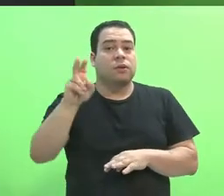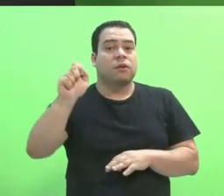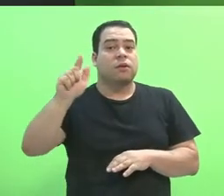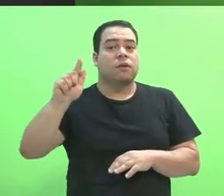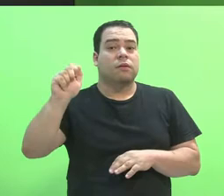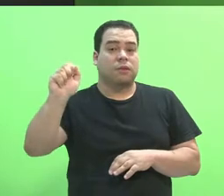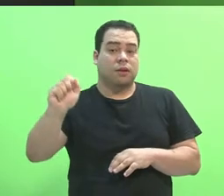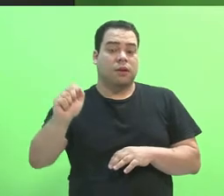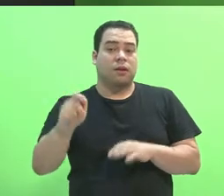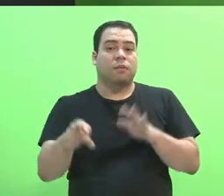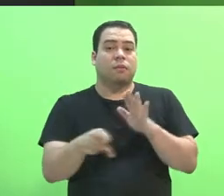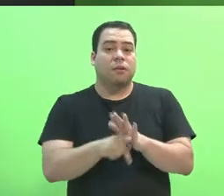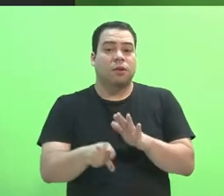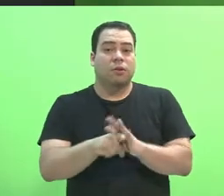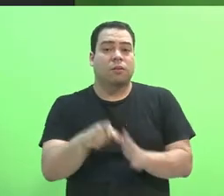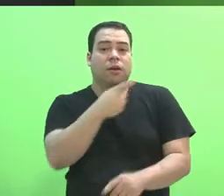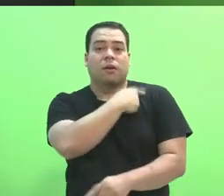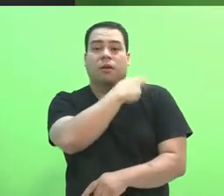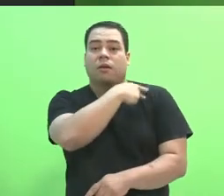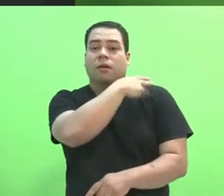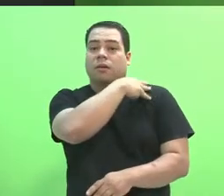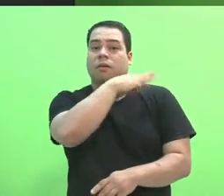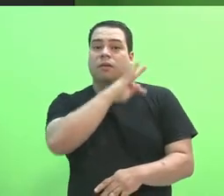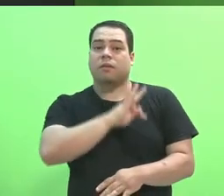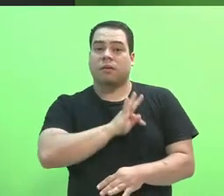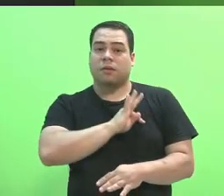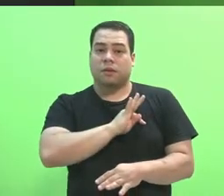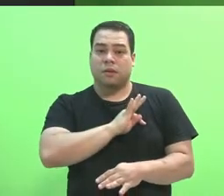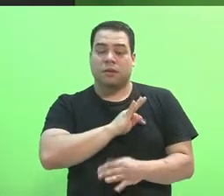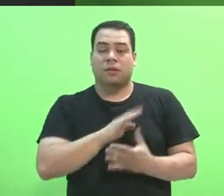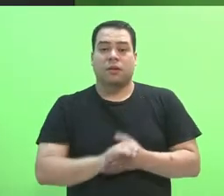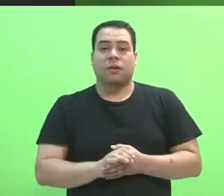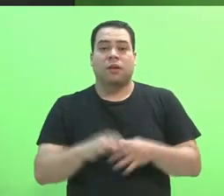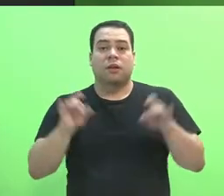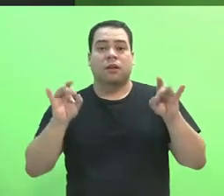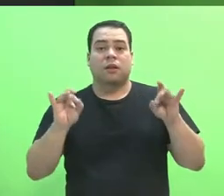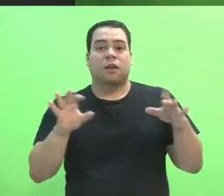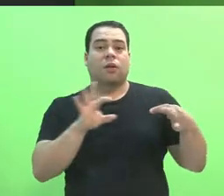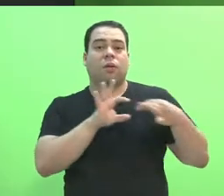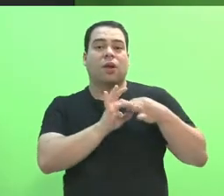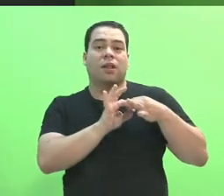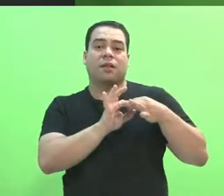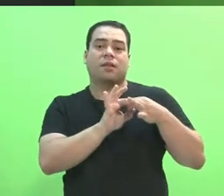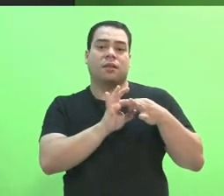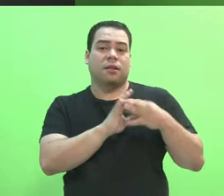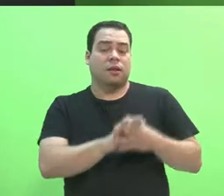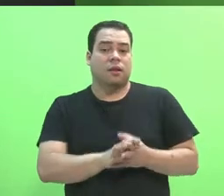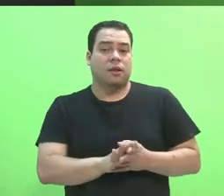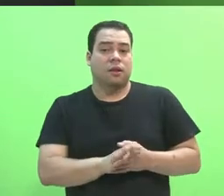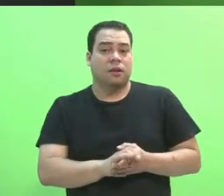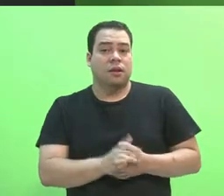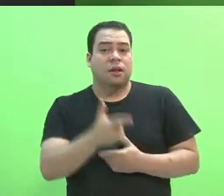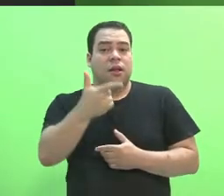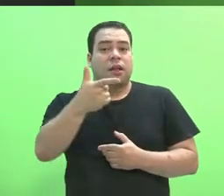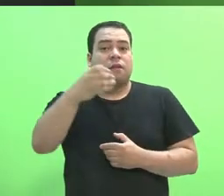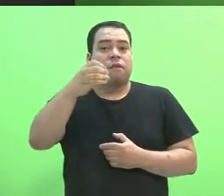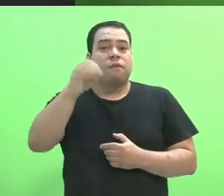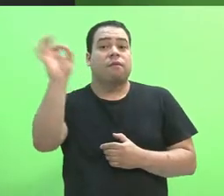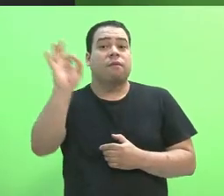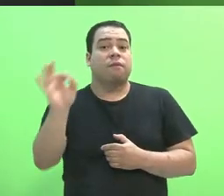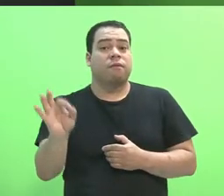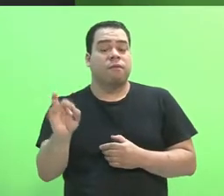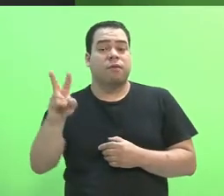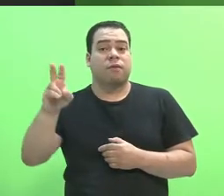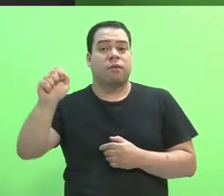técnicos de nível médio, em especial os de currículo integrado, e pelo menos 20% para